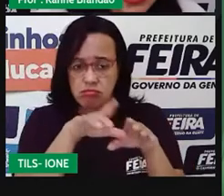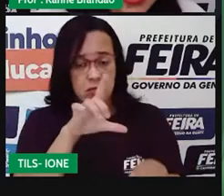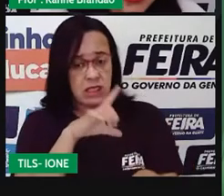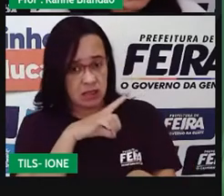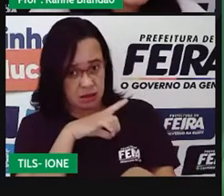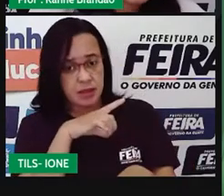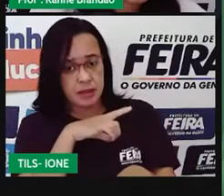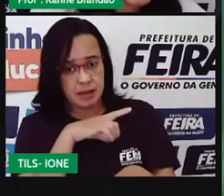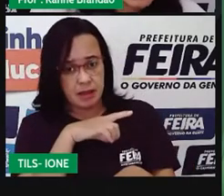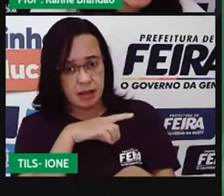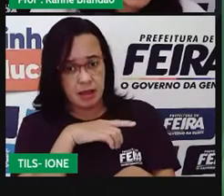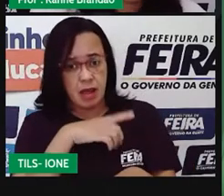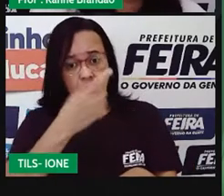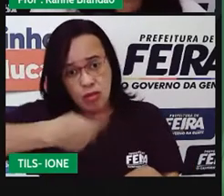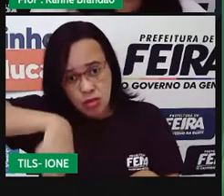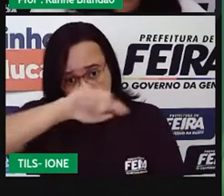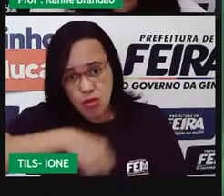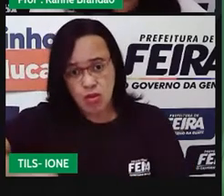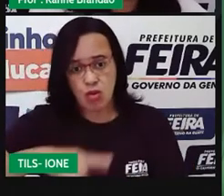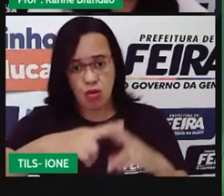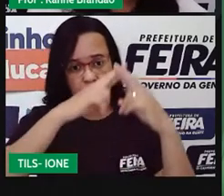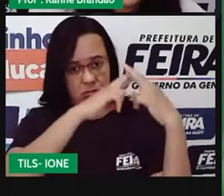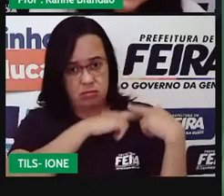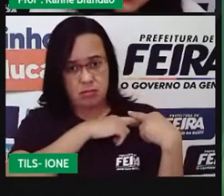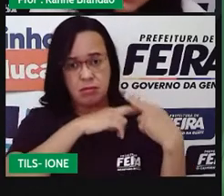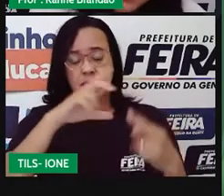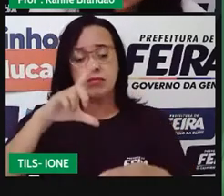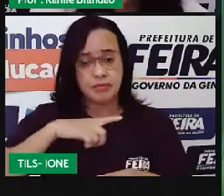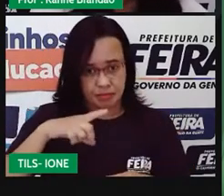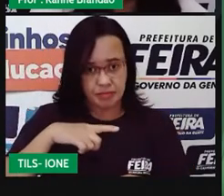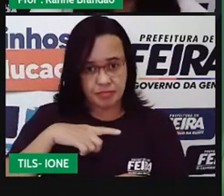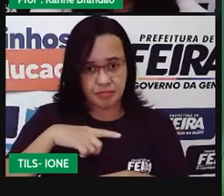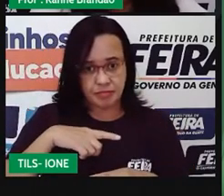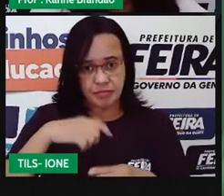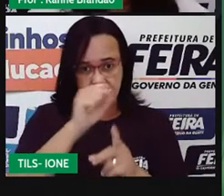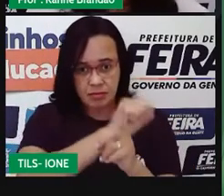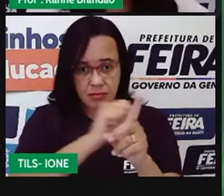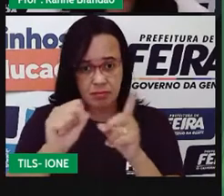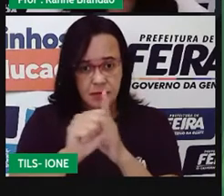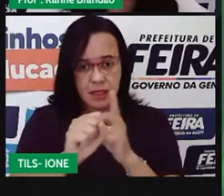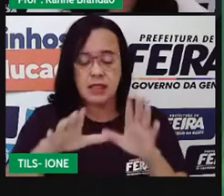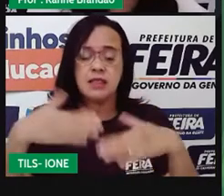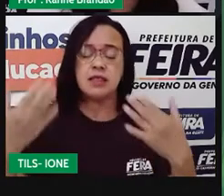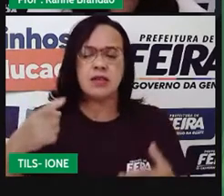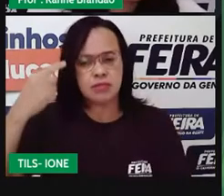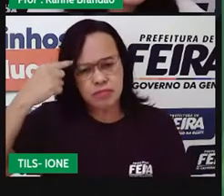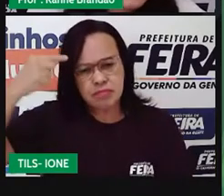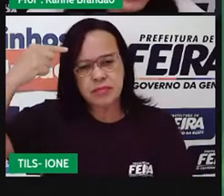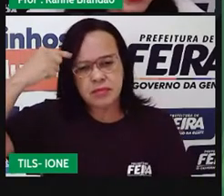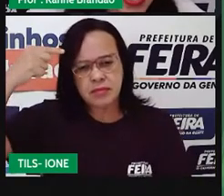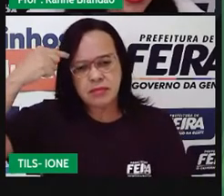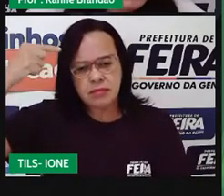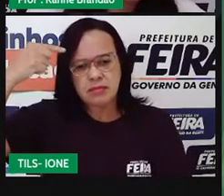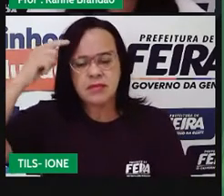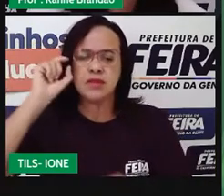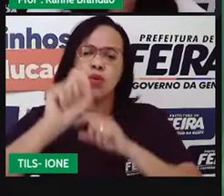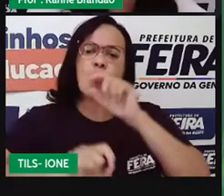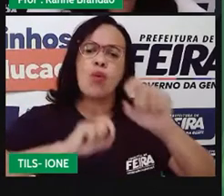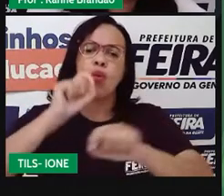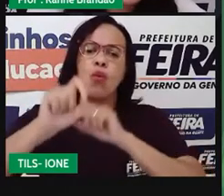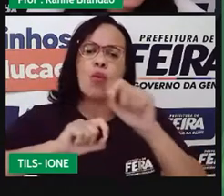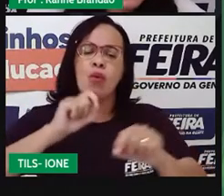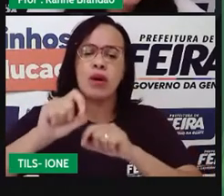responsabilizando por essa sociedade, né? Então, vamos pensar um pouquinho sobre isso. E aí, os objetivos da nossa aula.